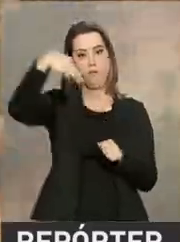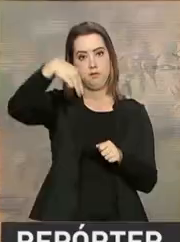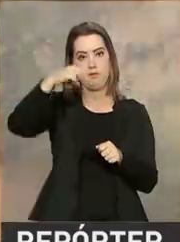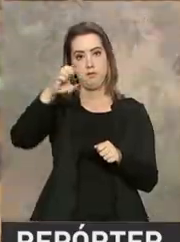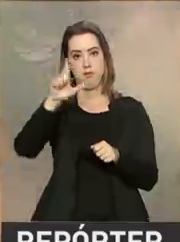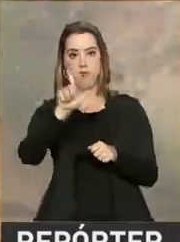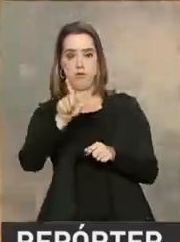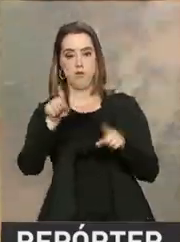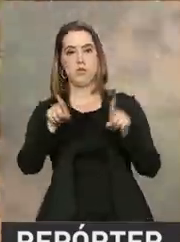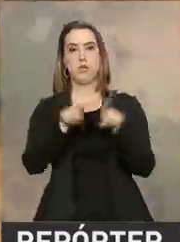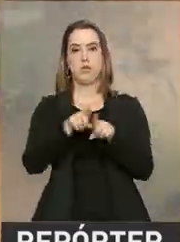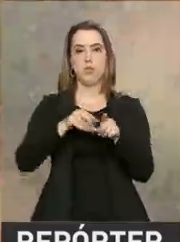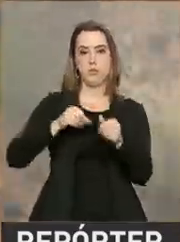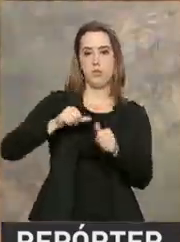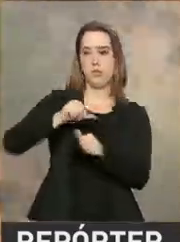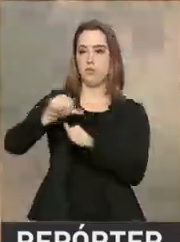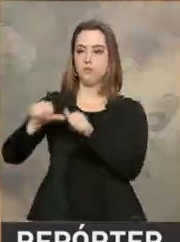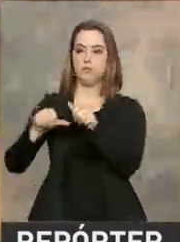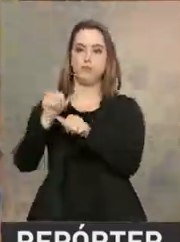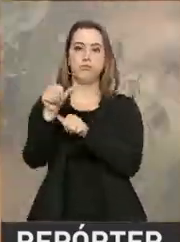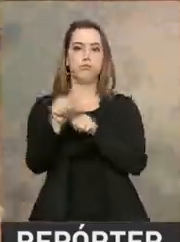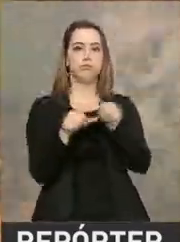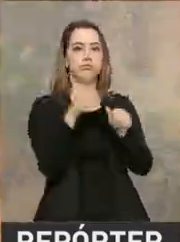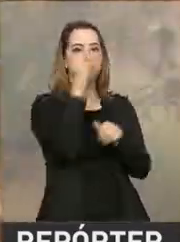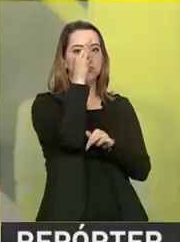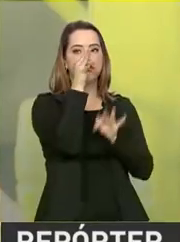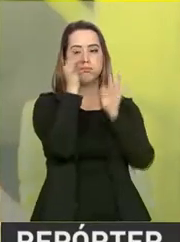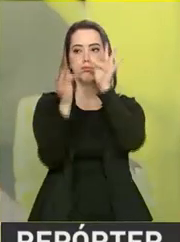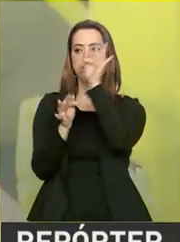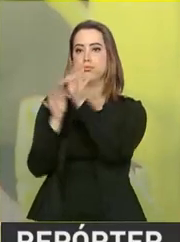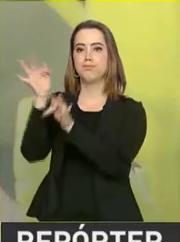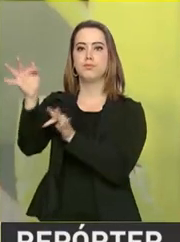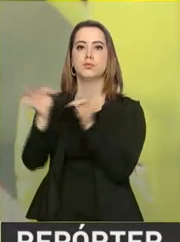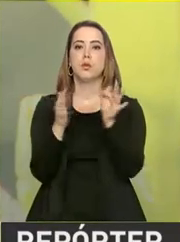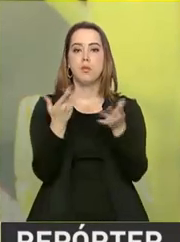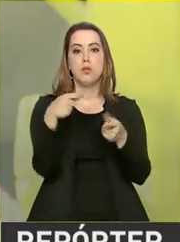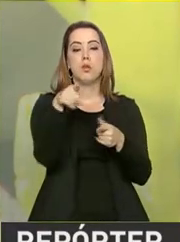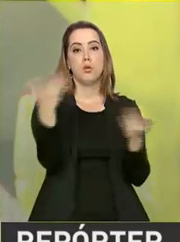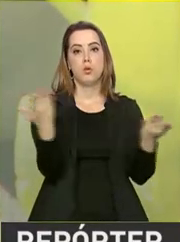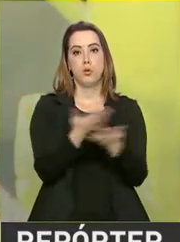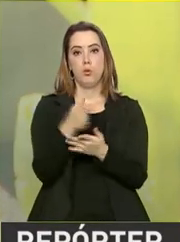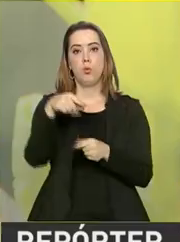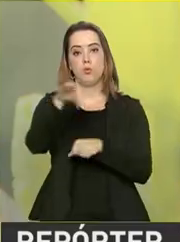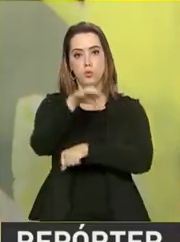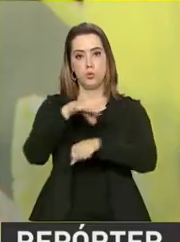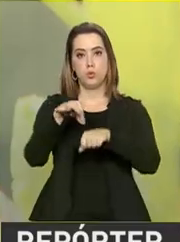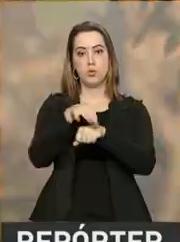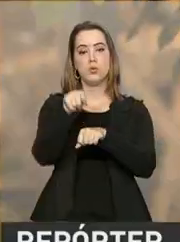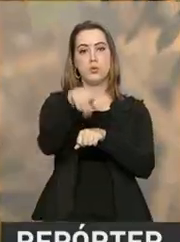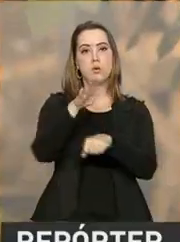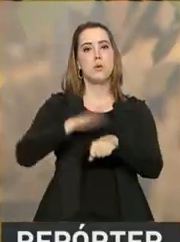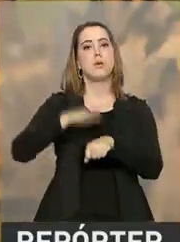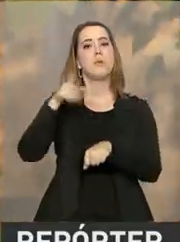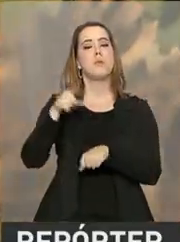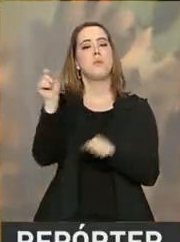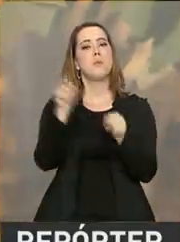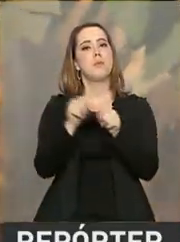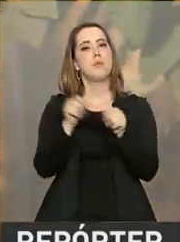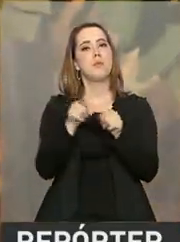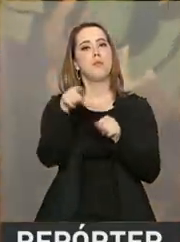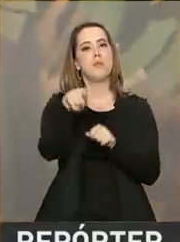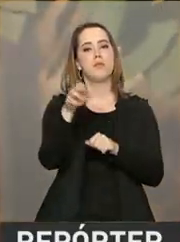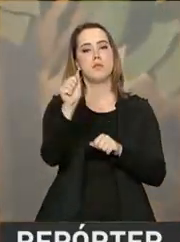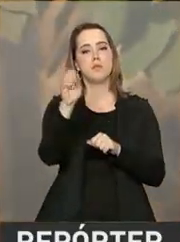as abelhas transportam o pólen fazendo a fertilização. No Brasil, os insetos que mais fazem a polinização são as abelhas sem